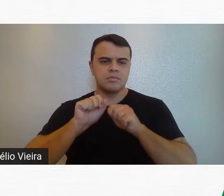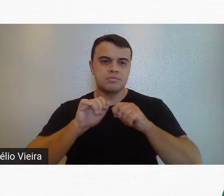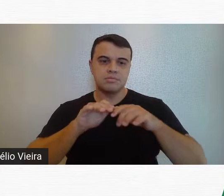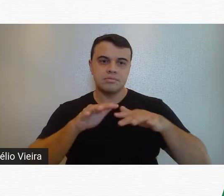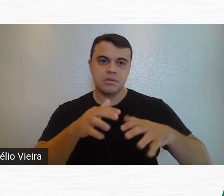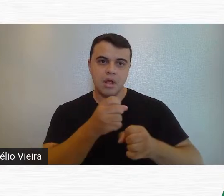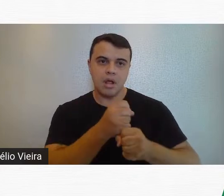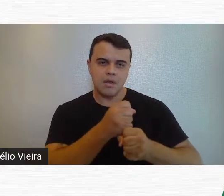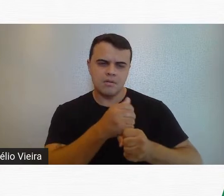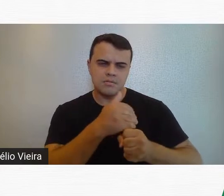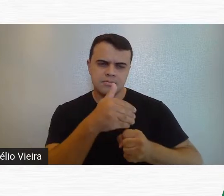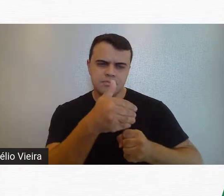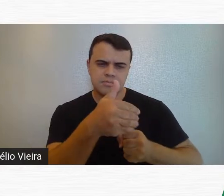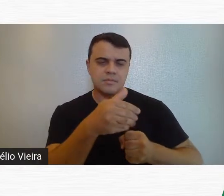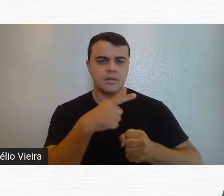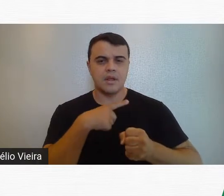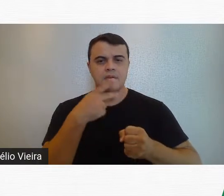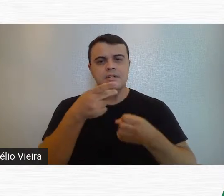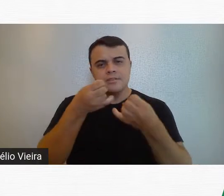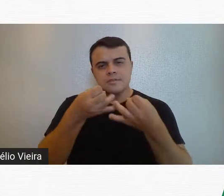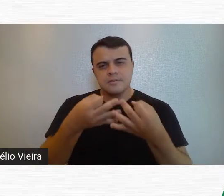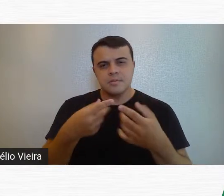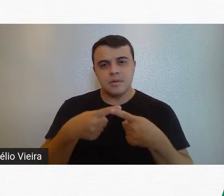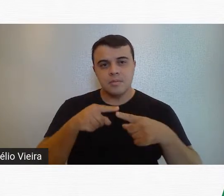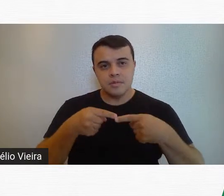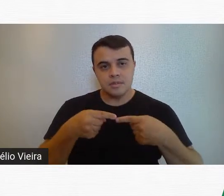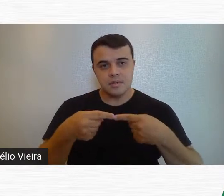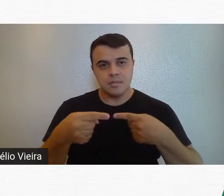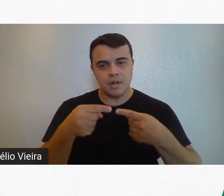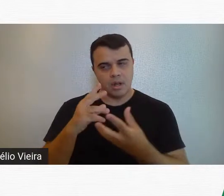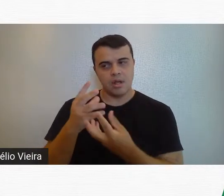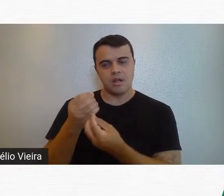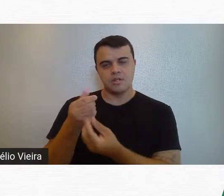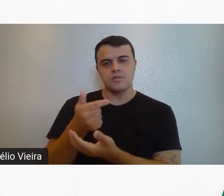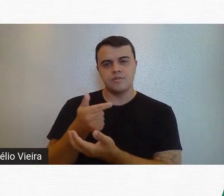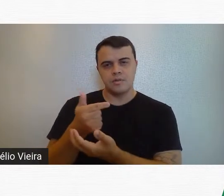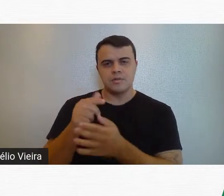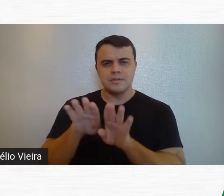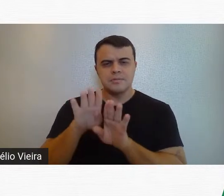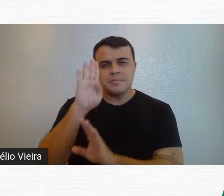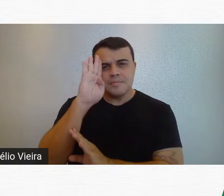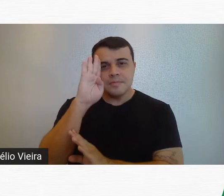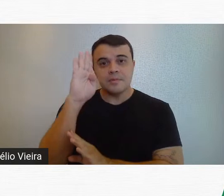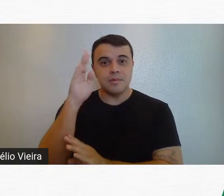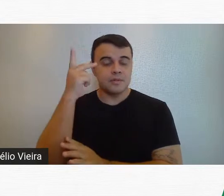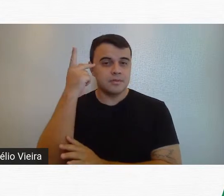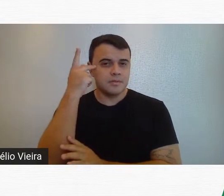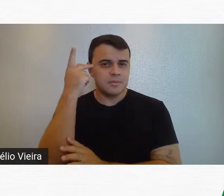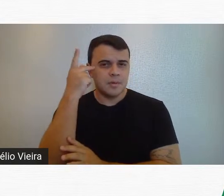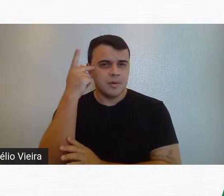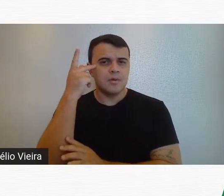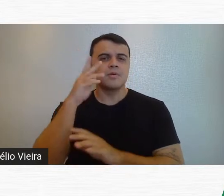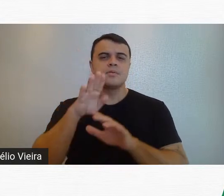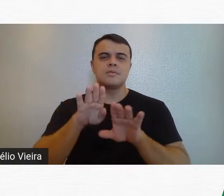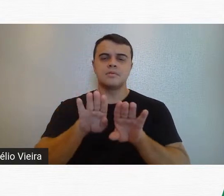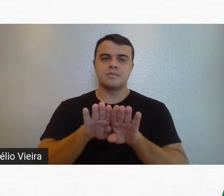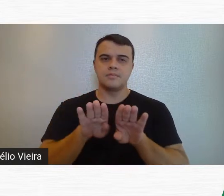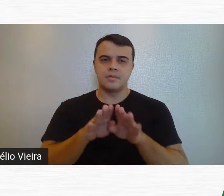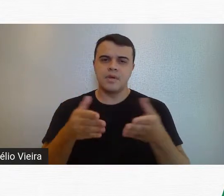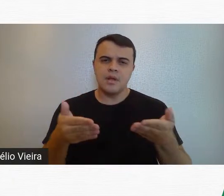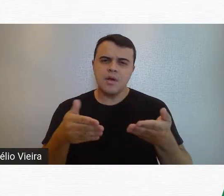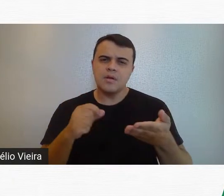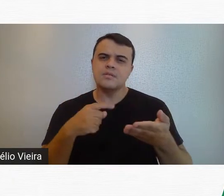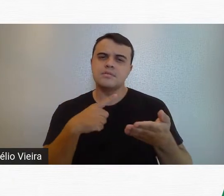anos seguintes. A gente fala muito sobre a Semana de Arte de 22, principalmente em São Paulo, mas esse